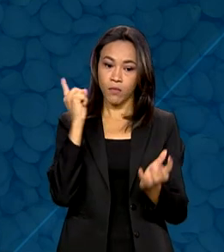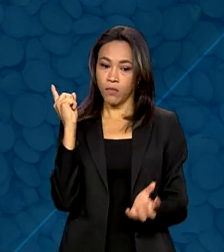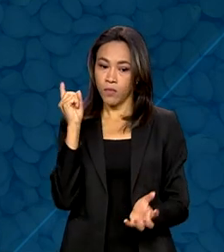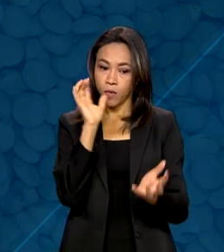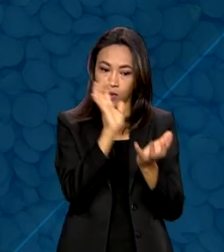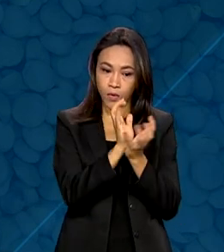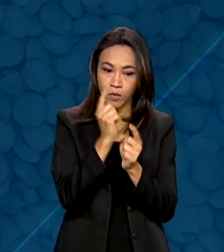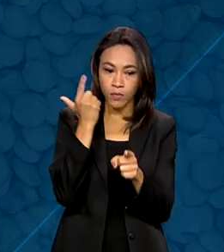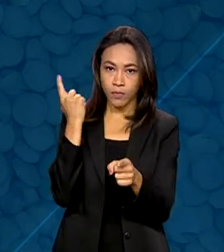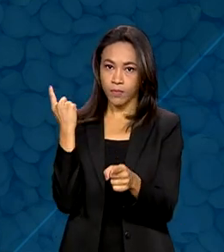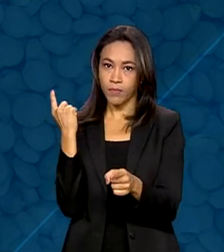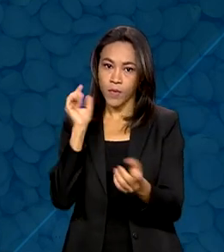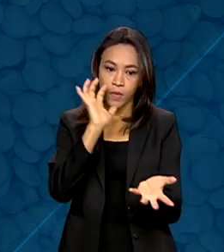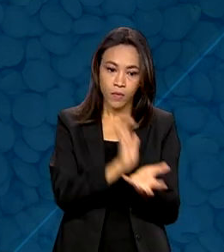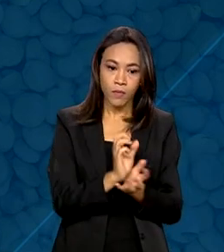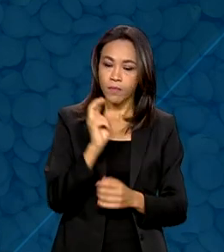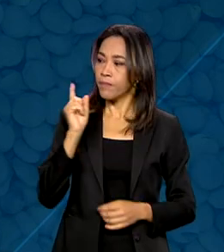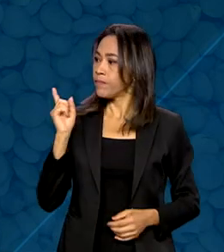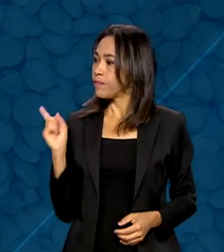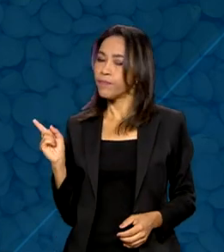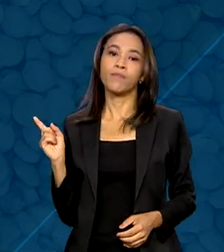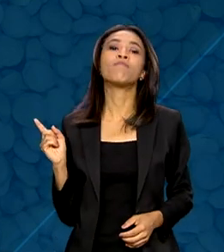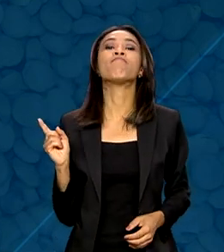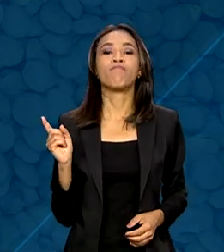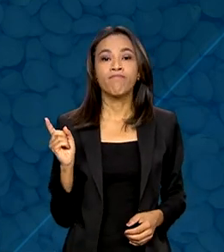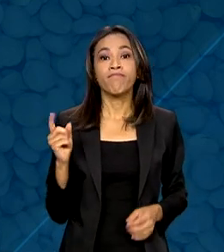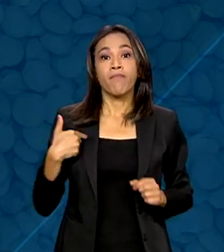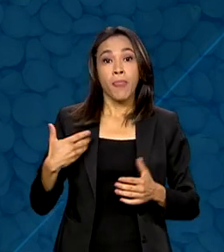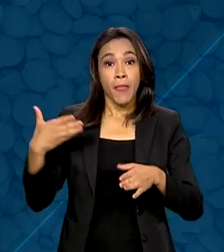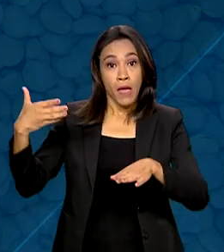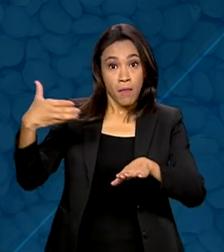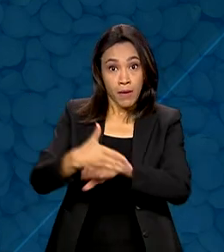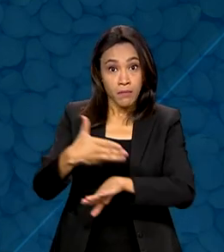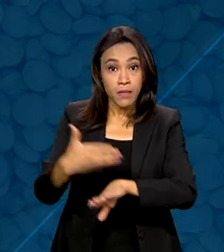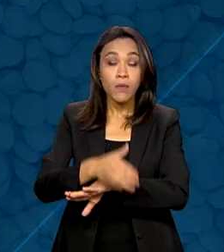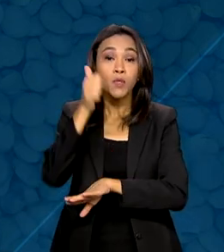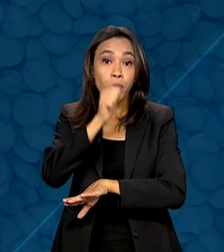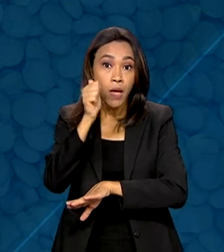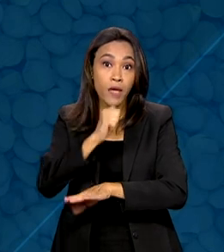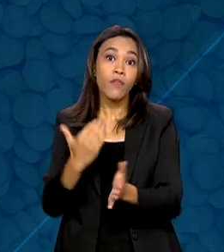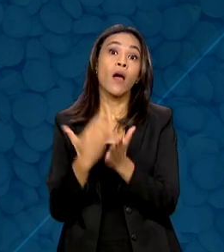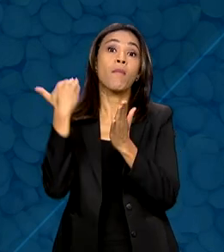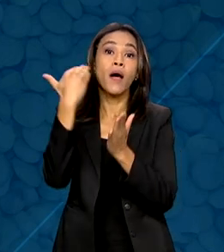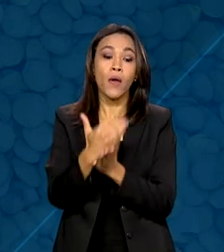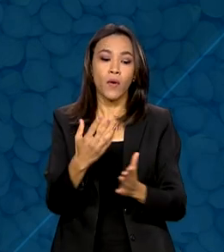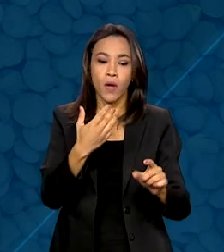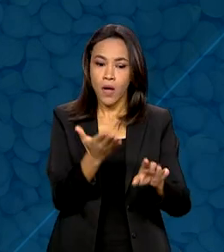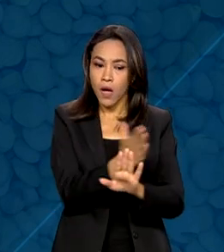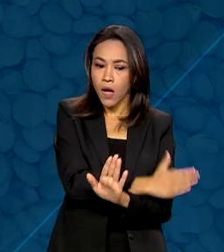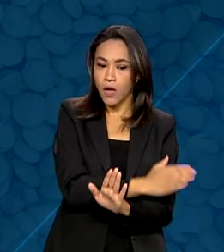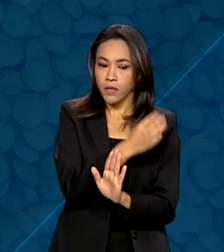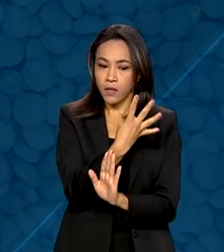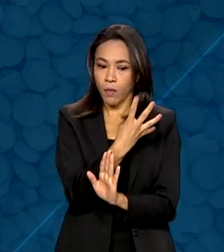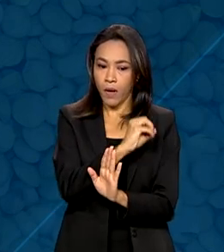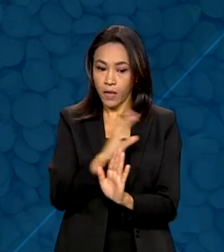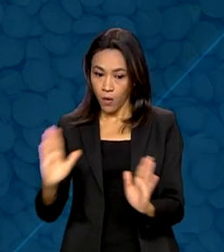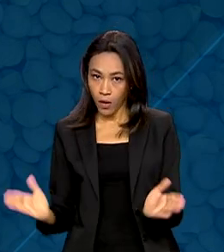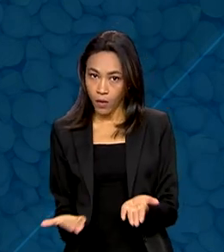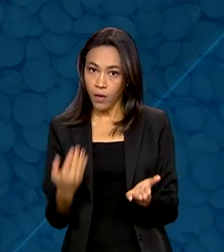formação de estoques e compra direta. A participação mínima de mulheres também foi ampliada de 40% para